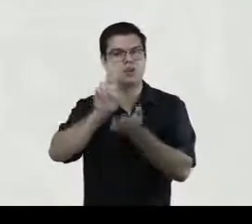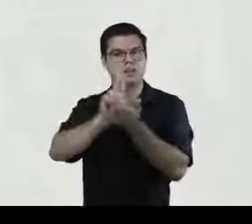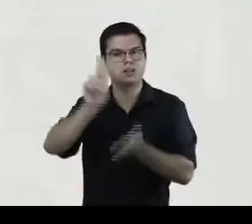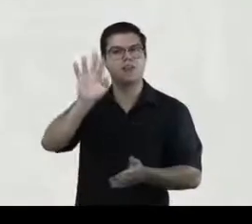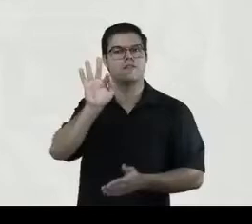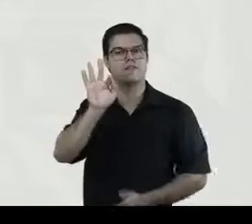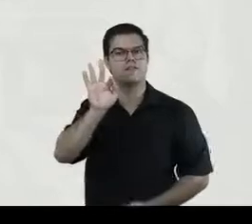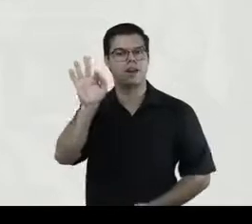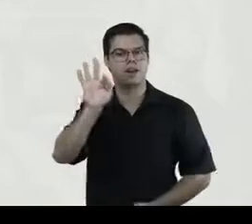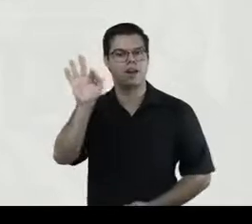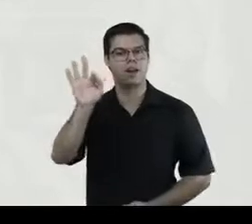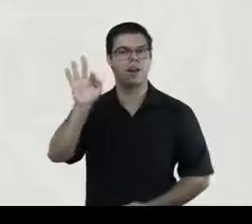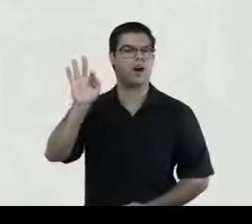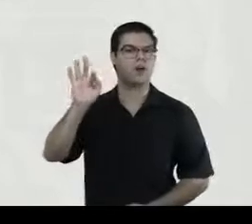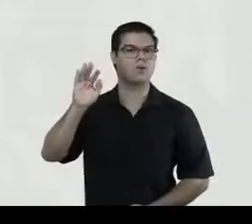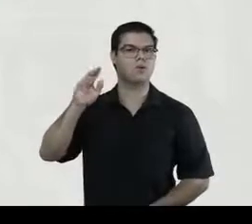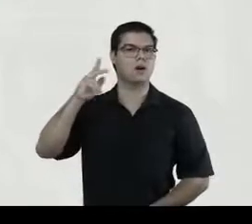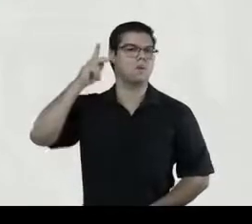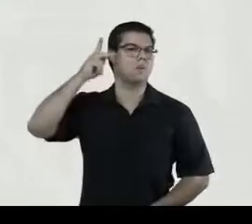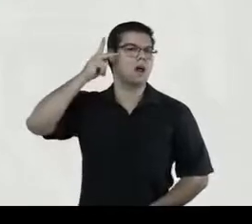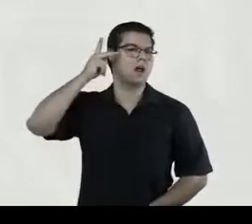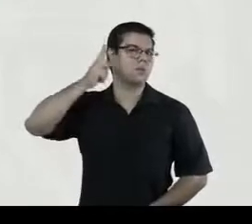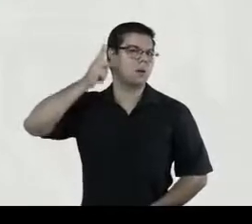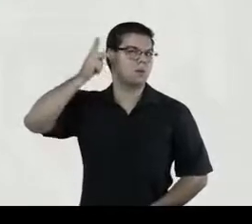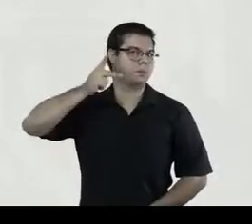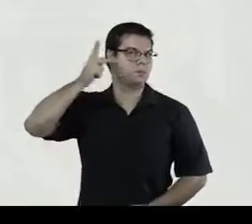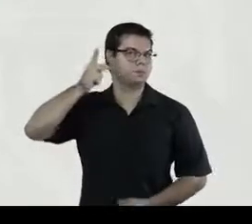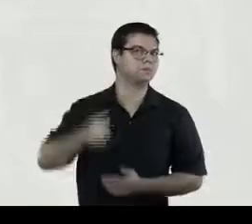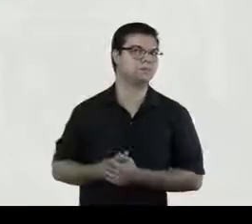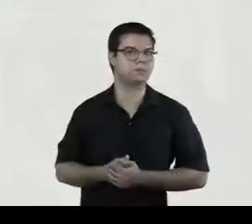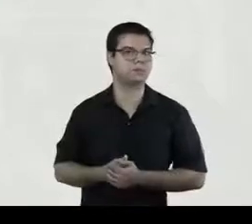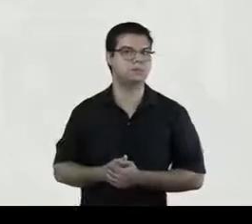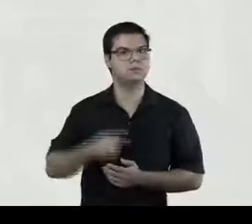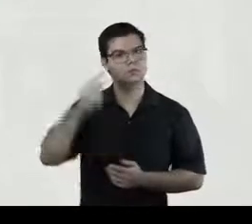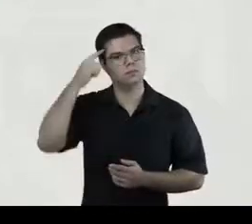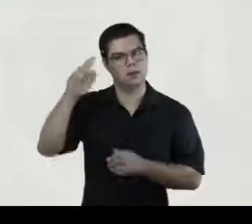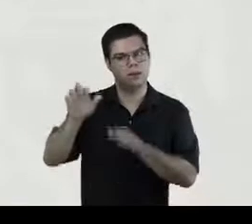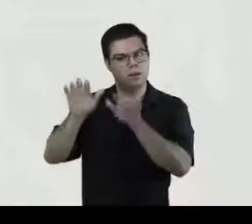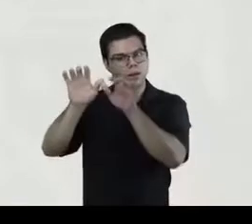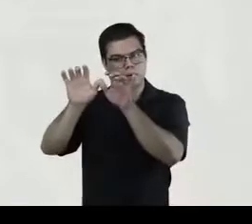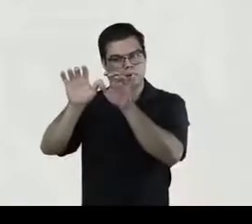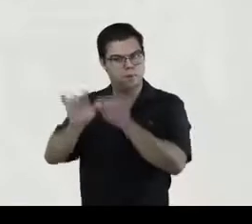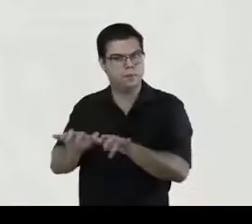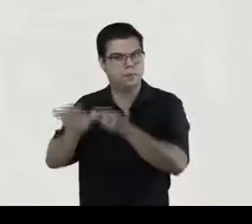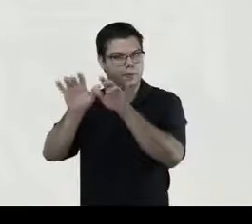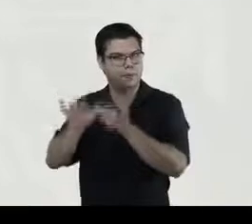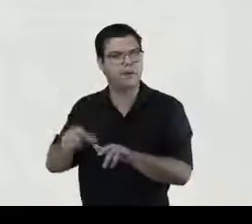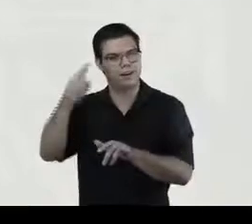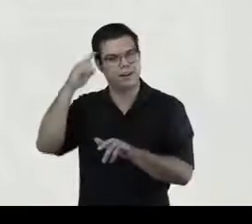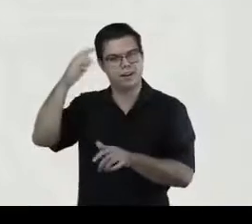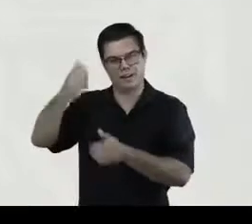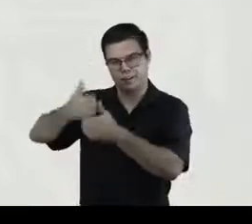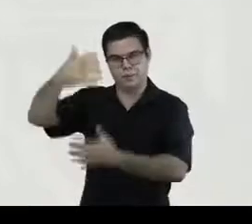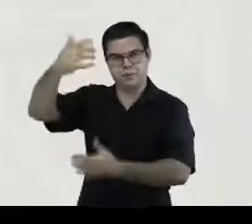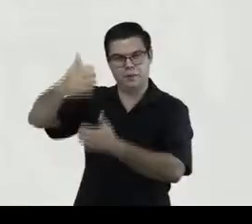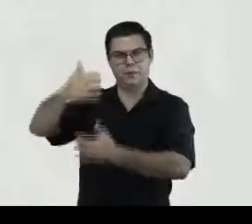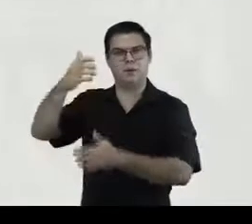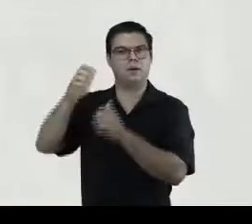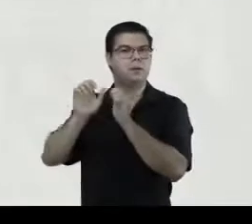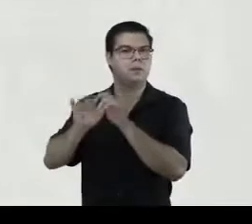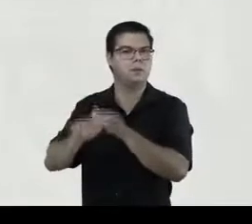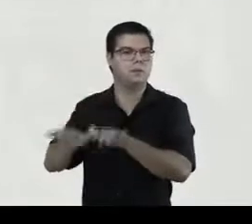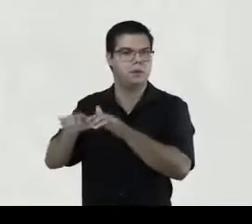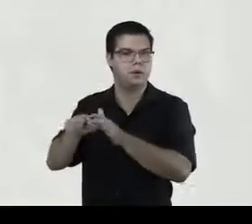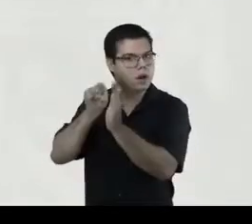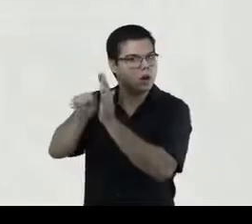Gostaria de lembrar a todos que utilizem o chat para fazer as suas perguntas ao longo da palestra e da mesa,